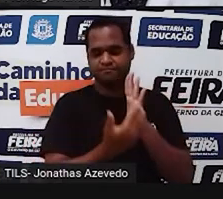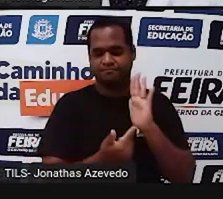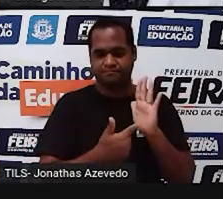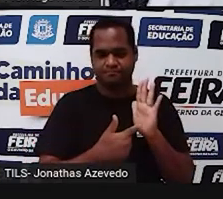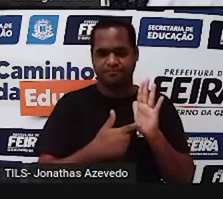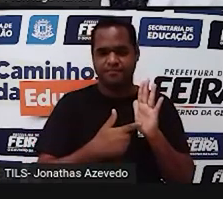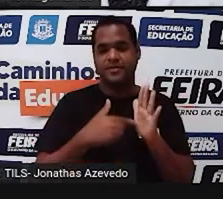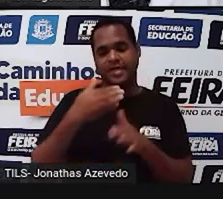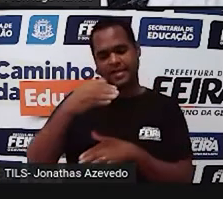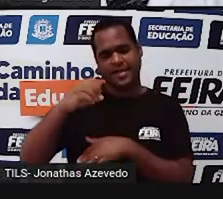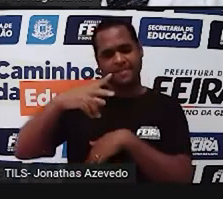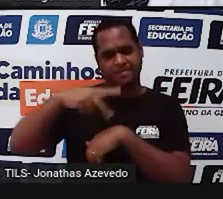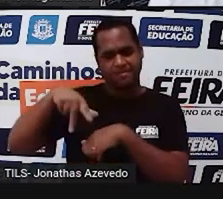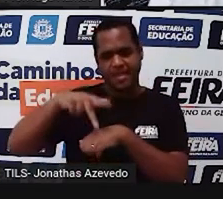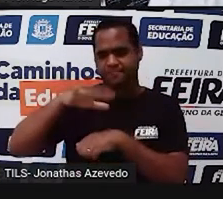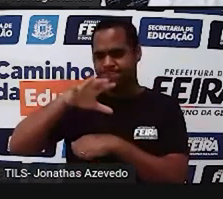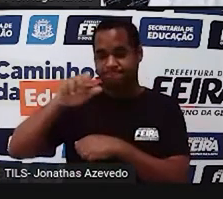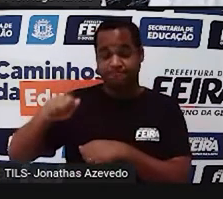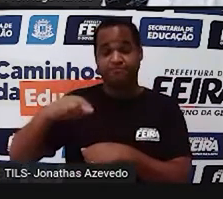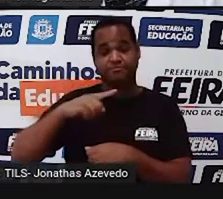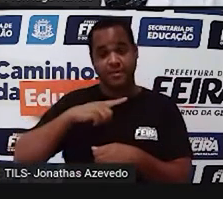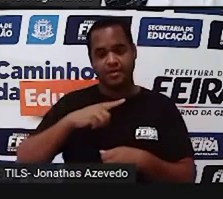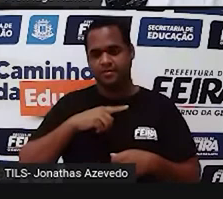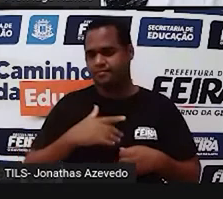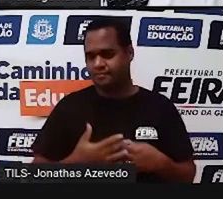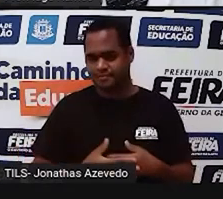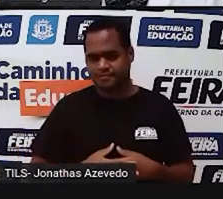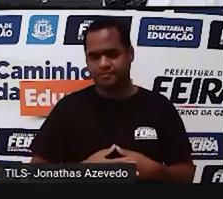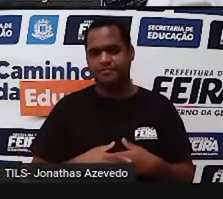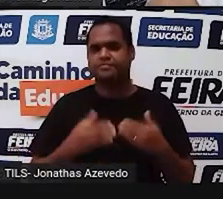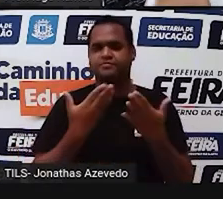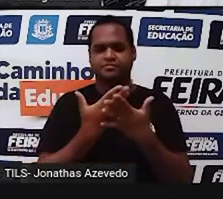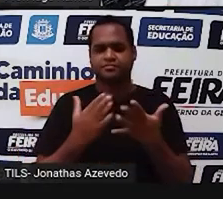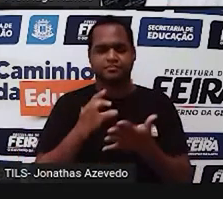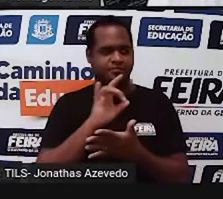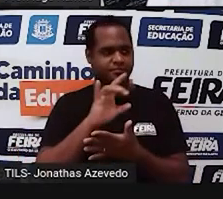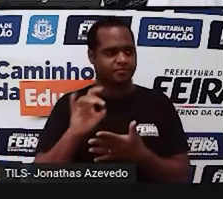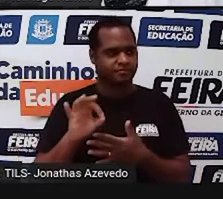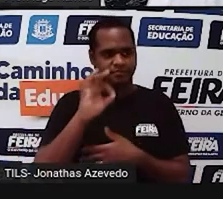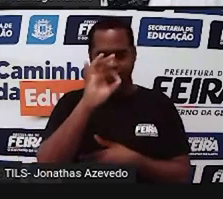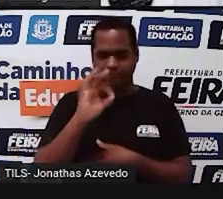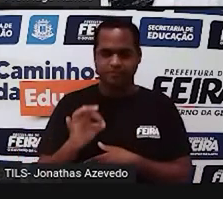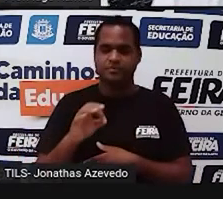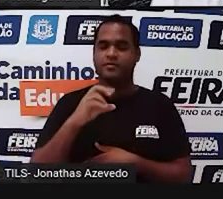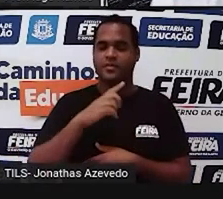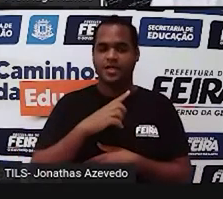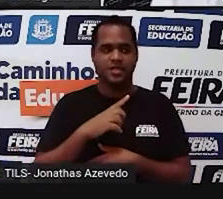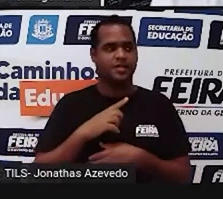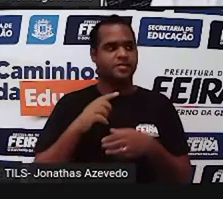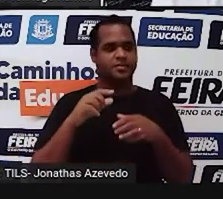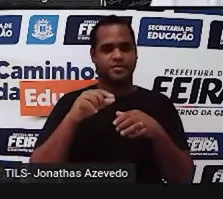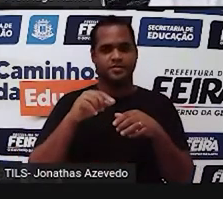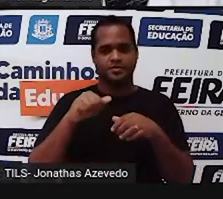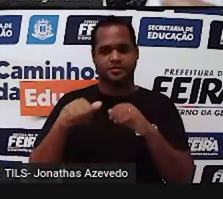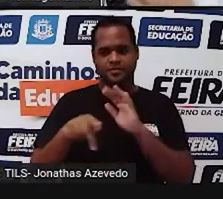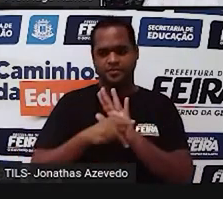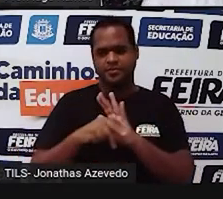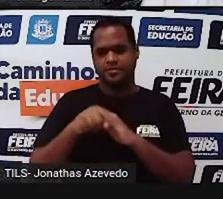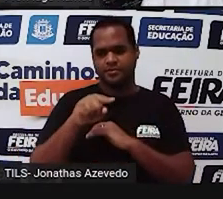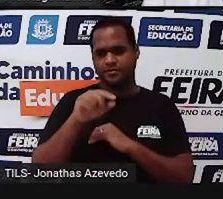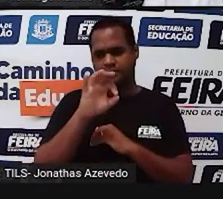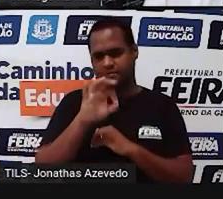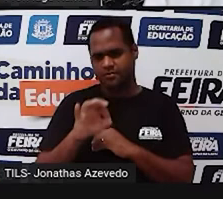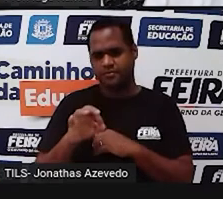vai ter 10 países africanos, tá? E a gente vai ter algumas porcentagens para esses países em